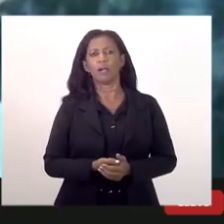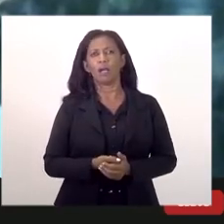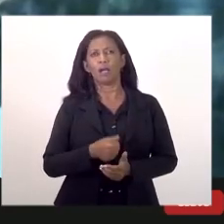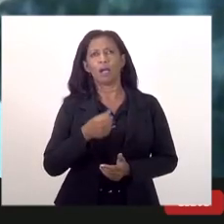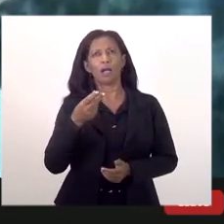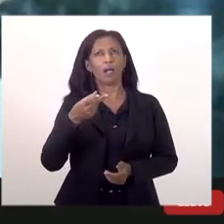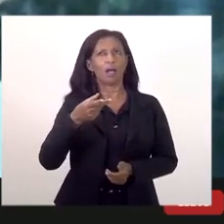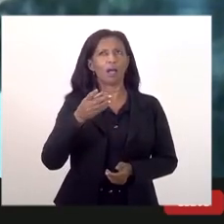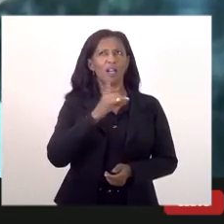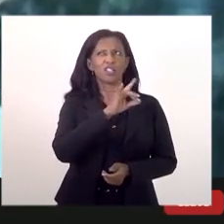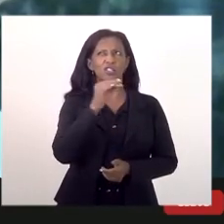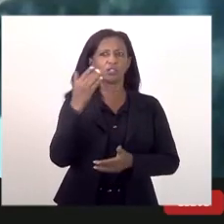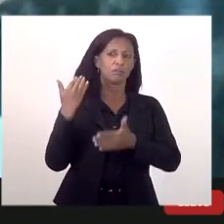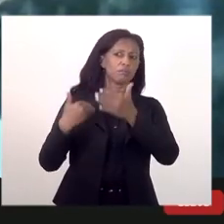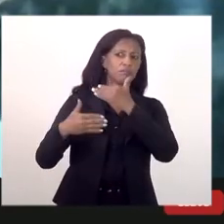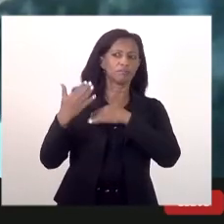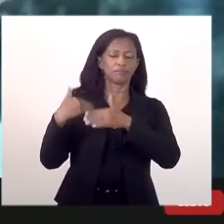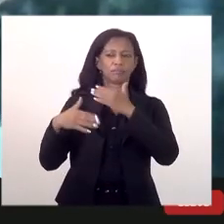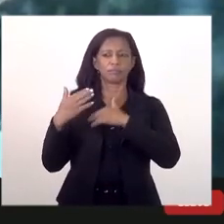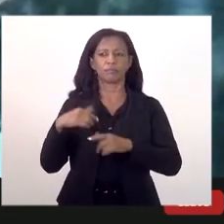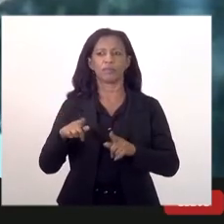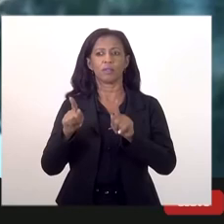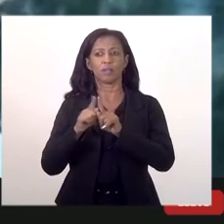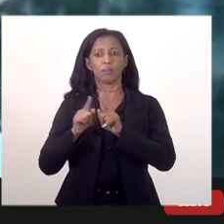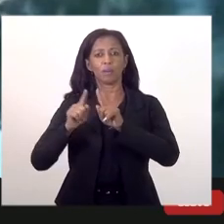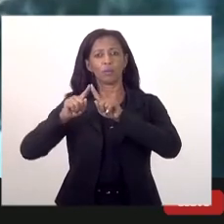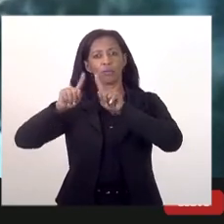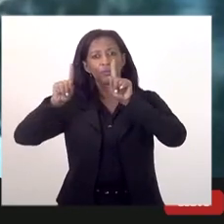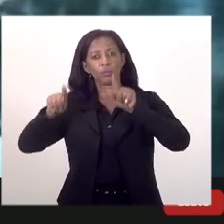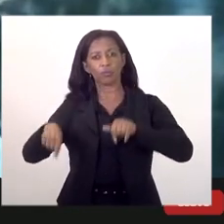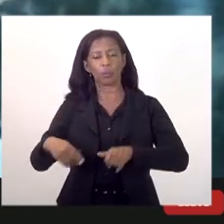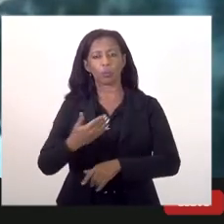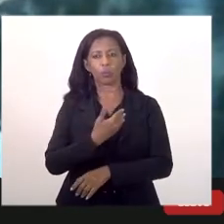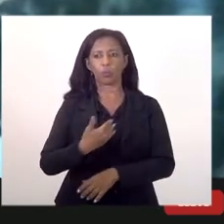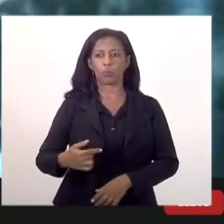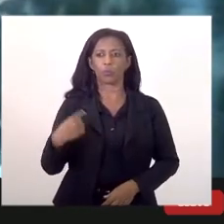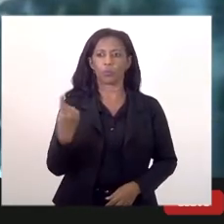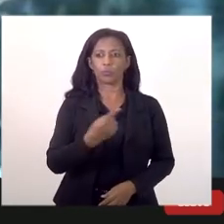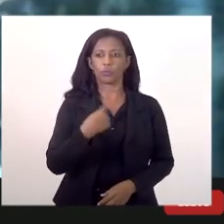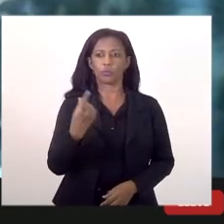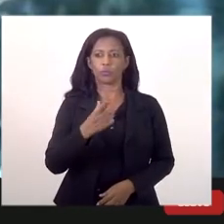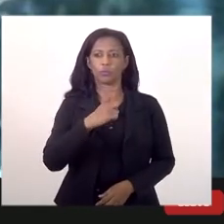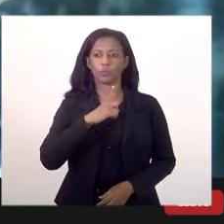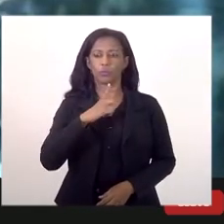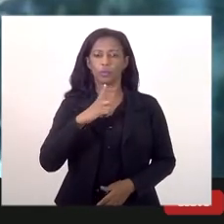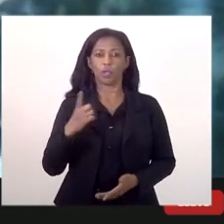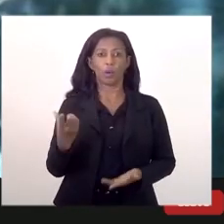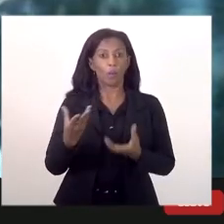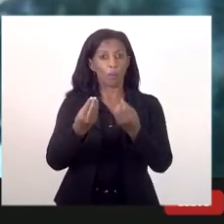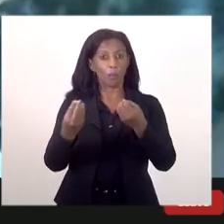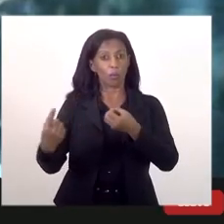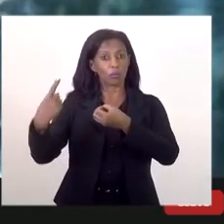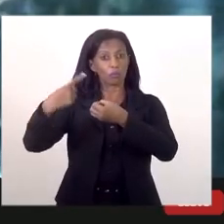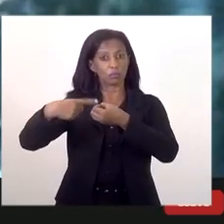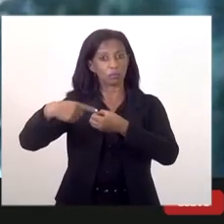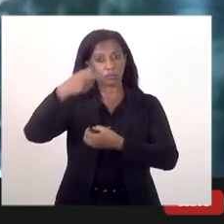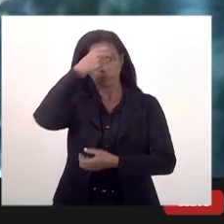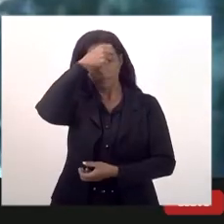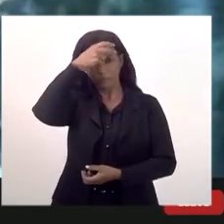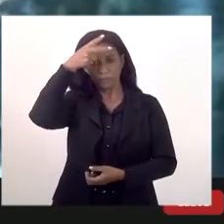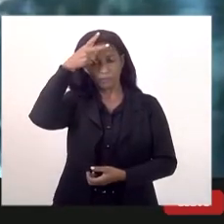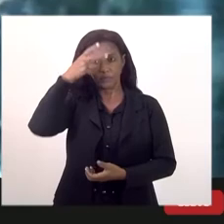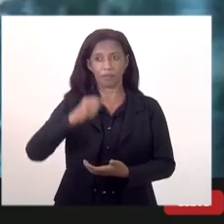e isto rebate-se também no funcionalismo público nós temos muitos municípios que tem plano